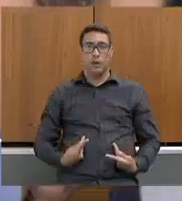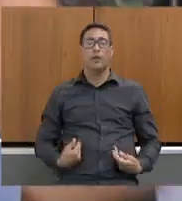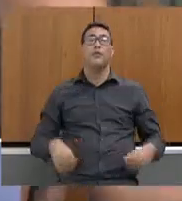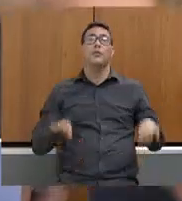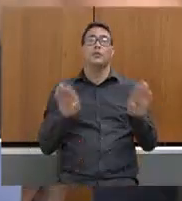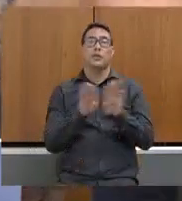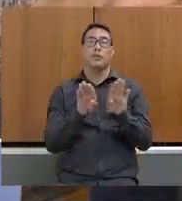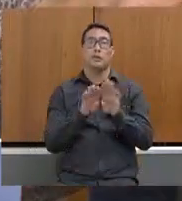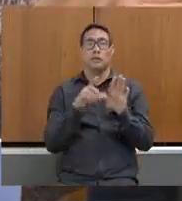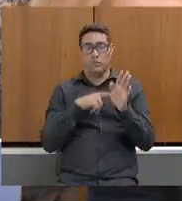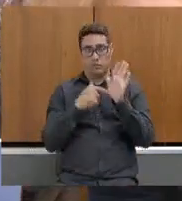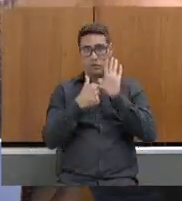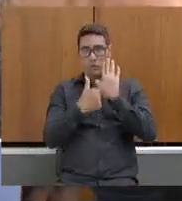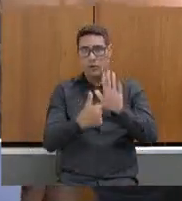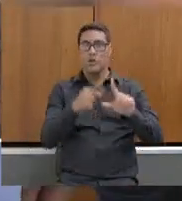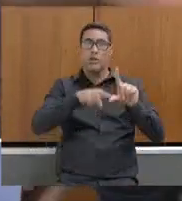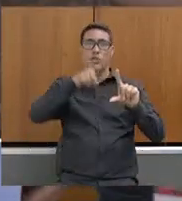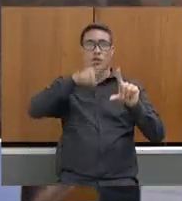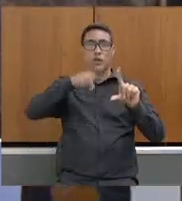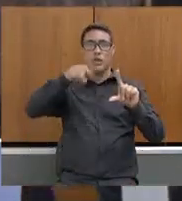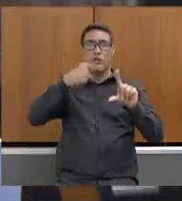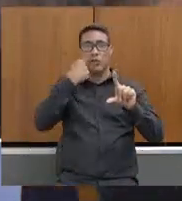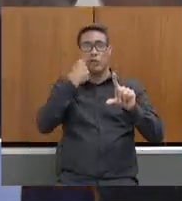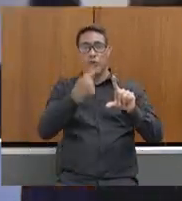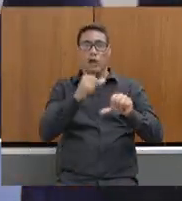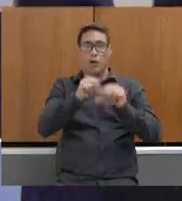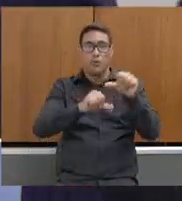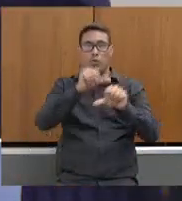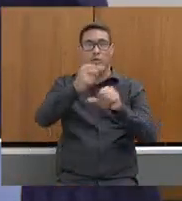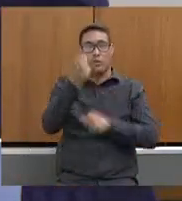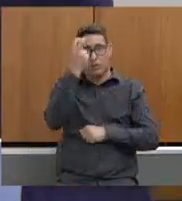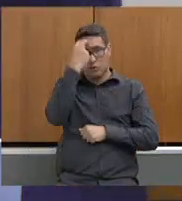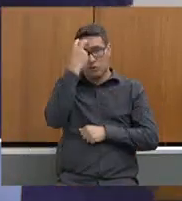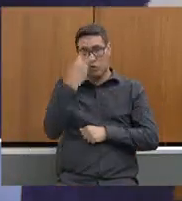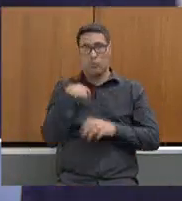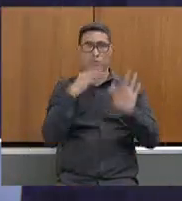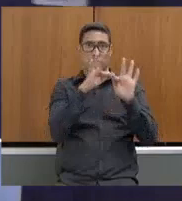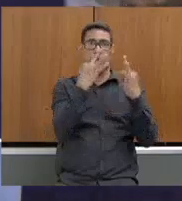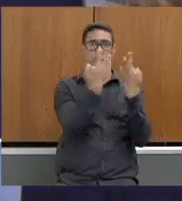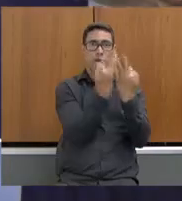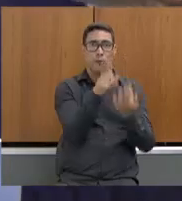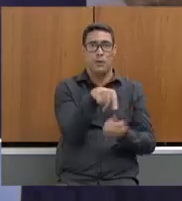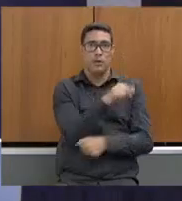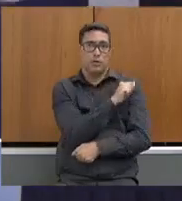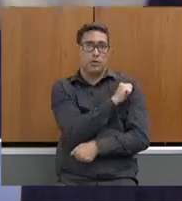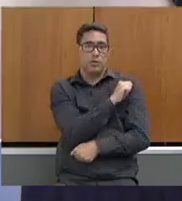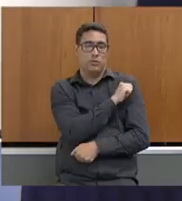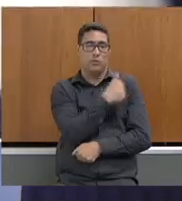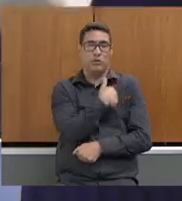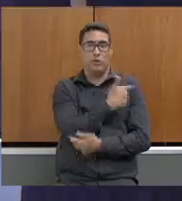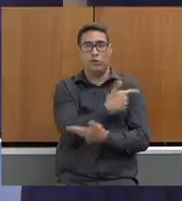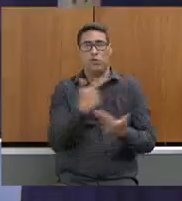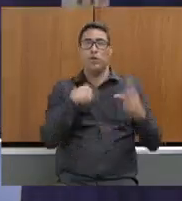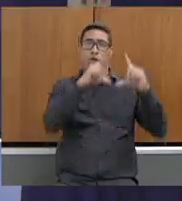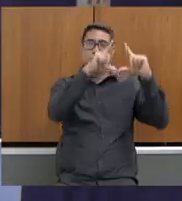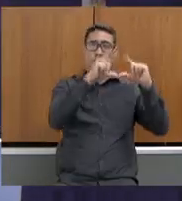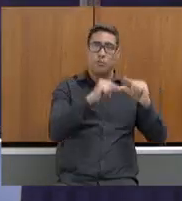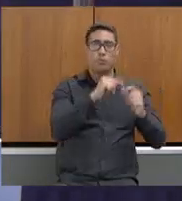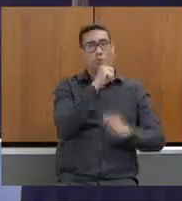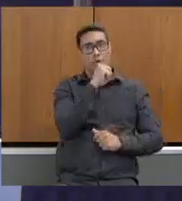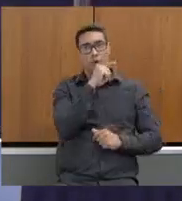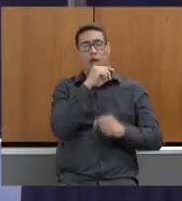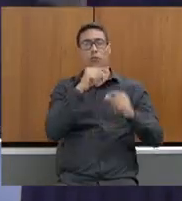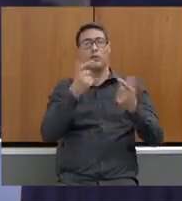indicadores que nós acompanhamos a mudança de cultura da família, do aluno, com a redução de conta de água, de conta de luz